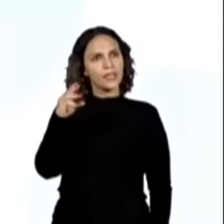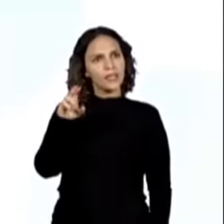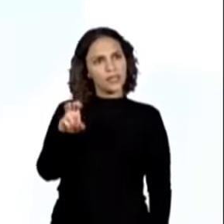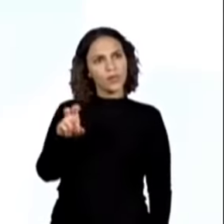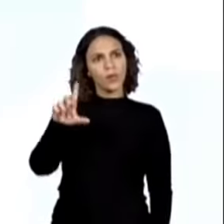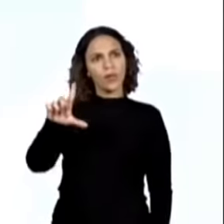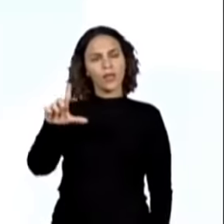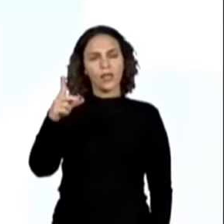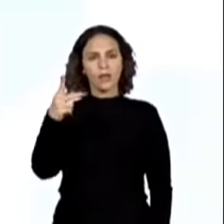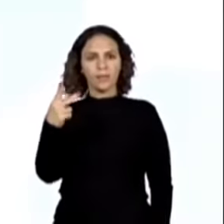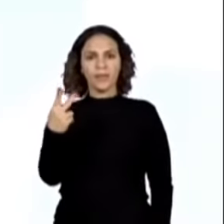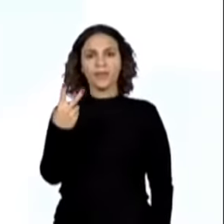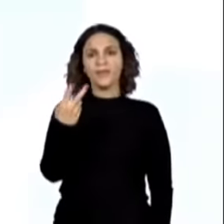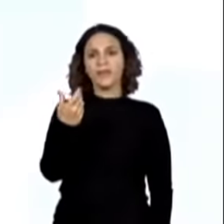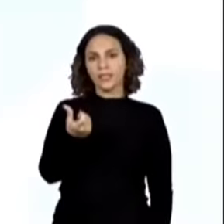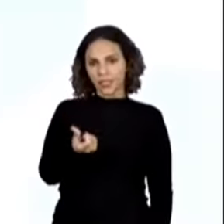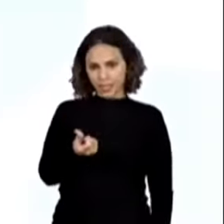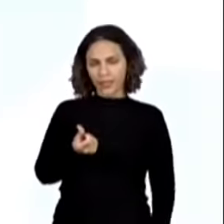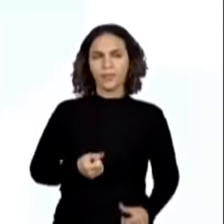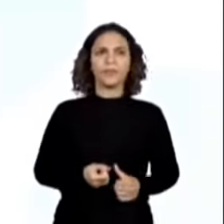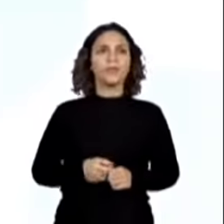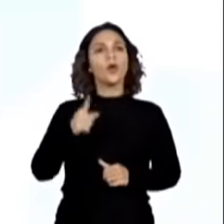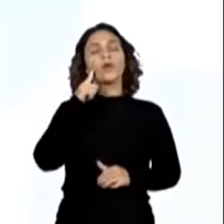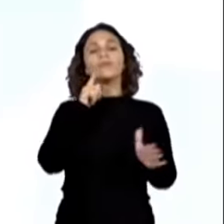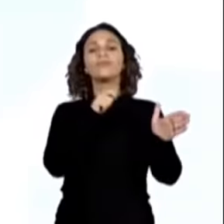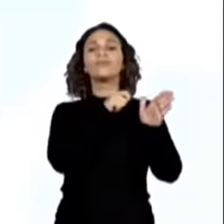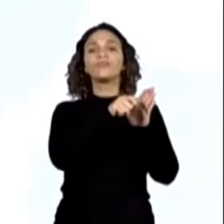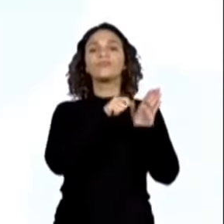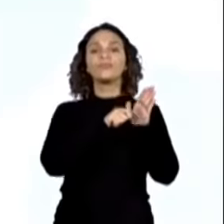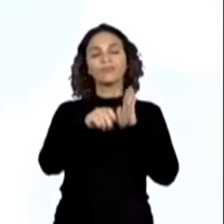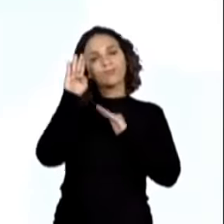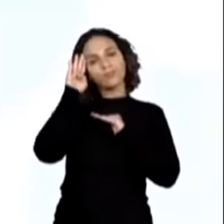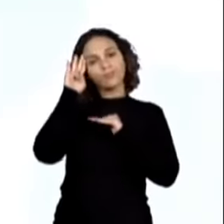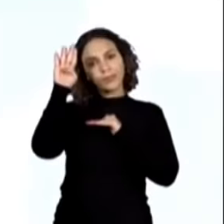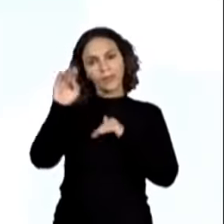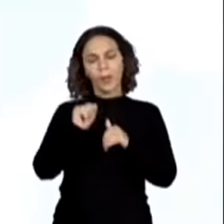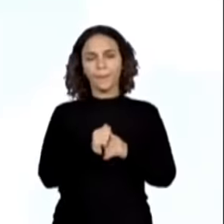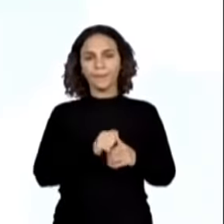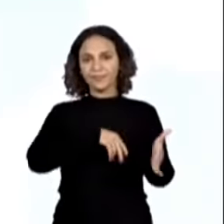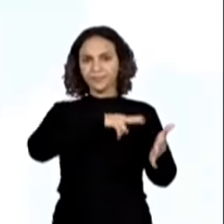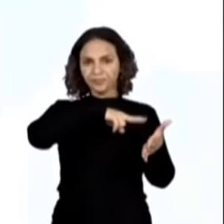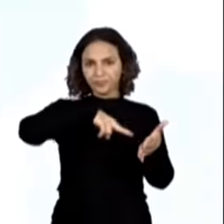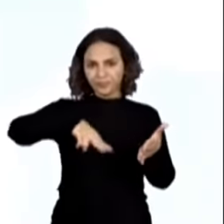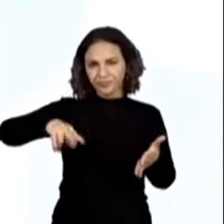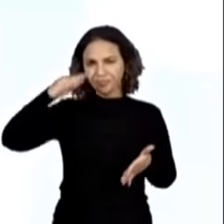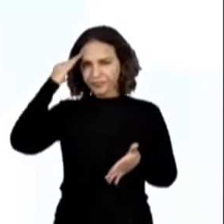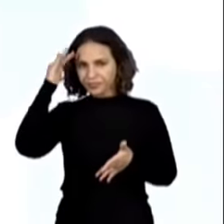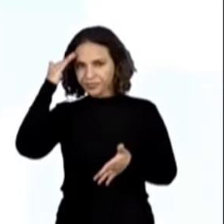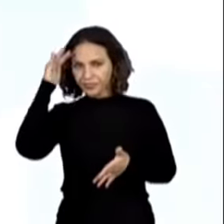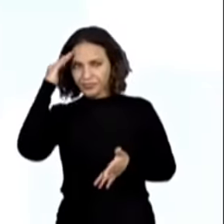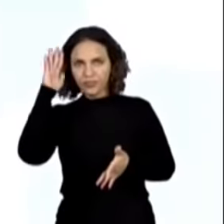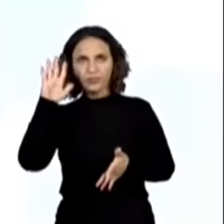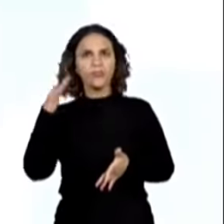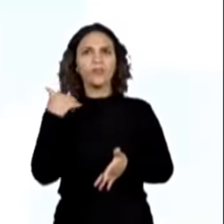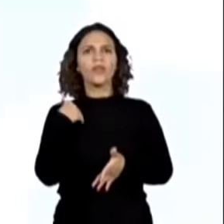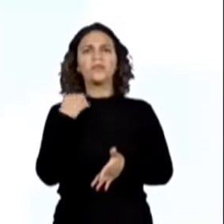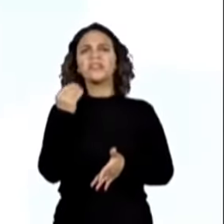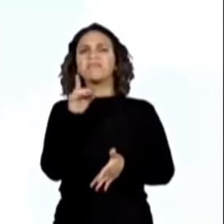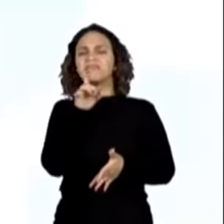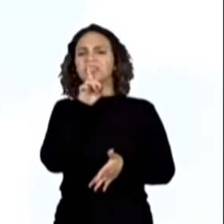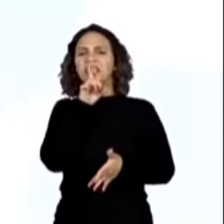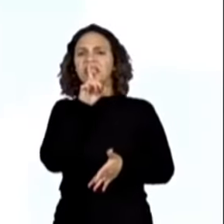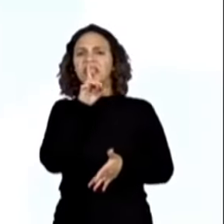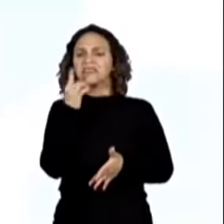Eu vou destacar os nossos pontos. Ler e compreender, eu não vou nem colocar silenciosamente,